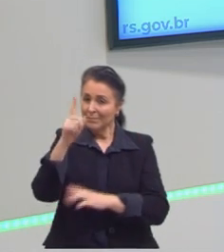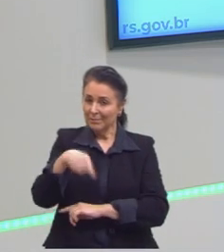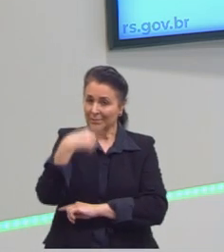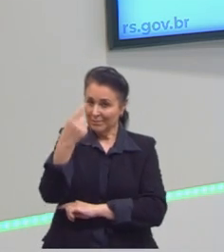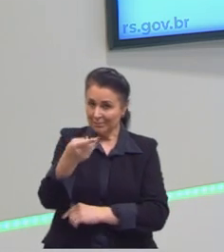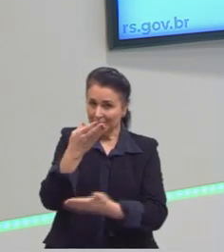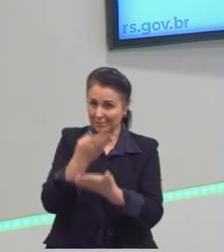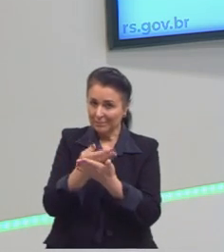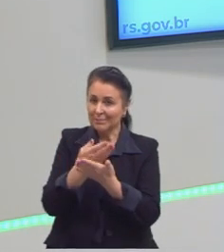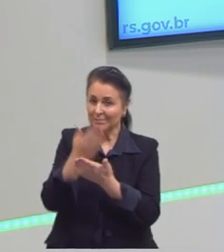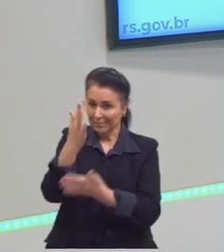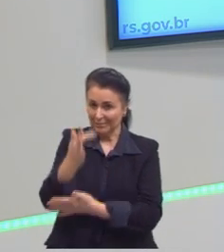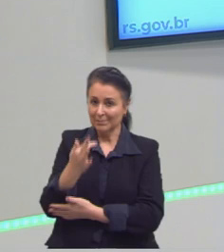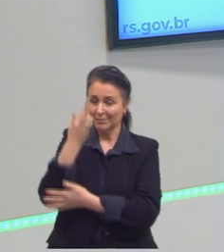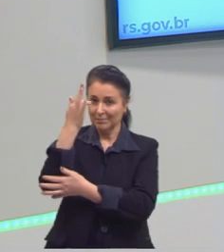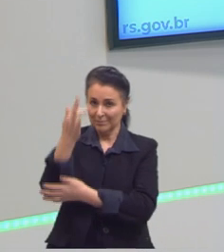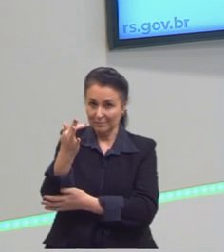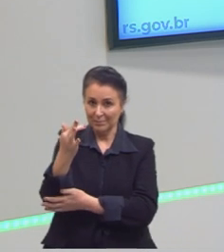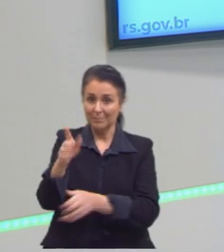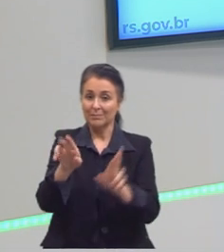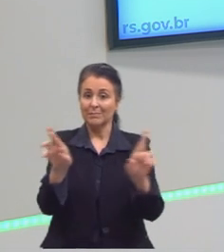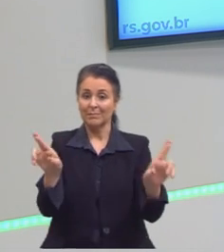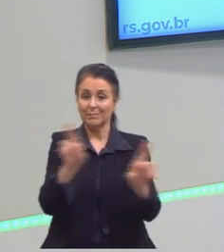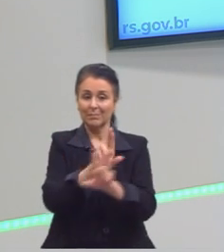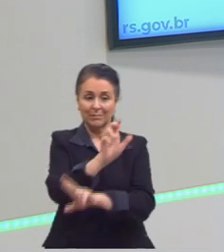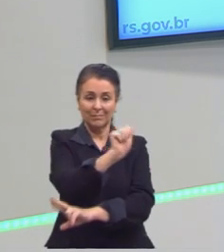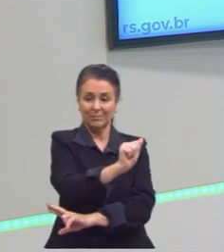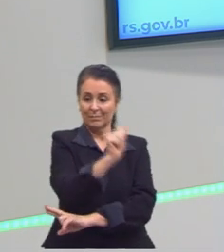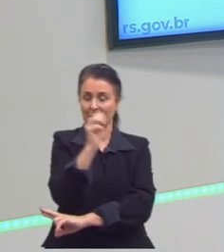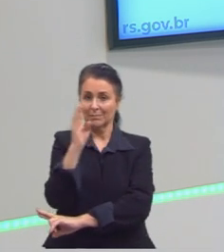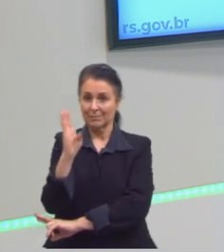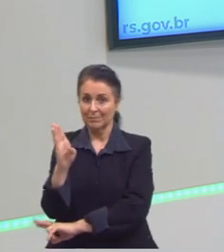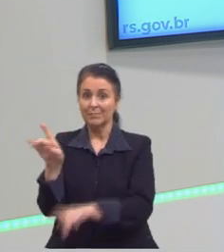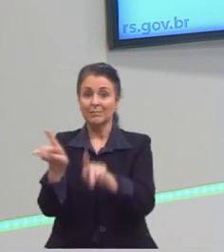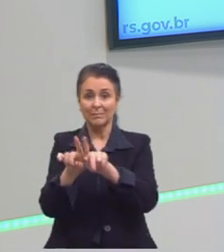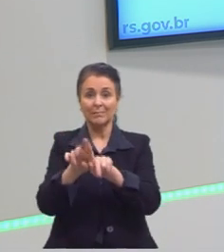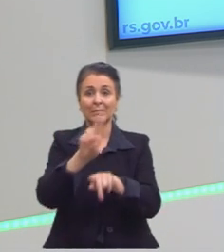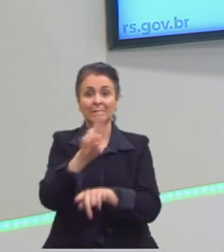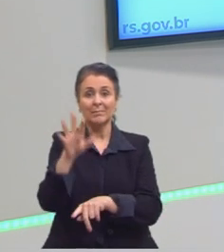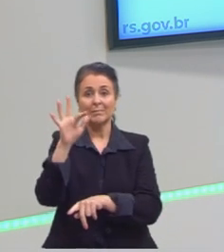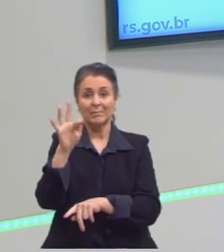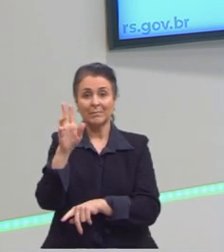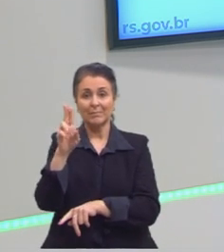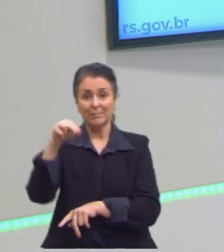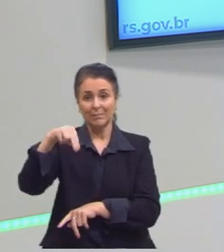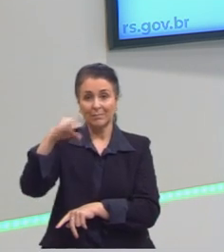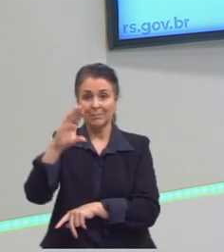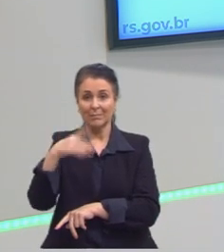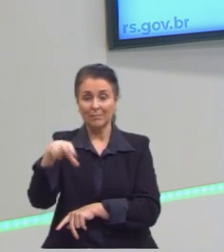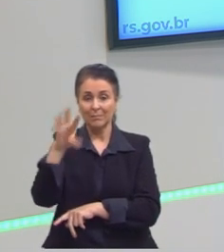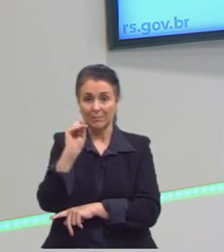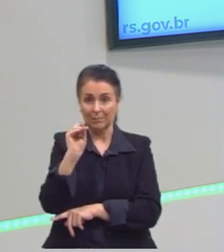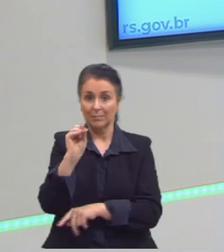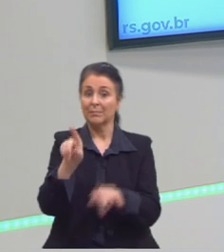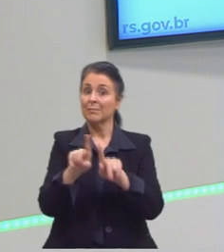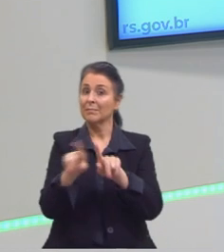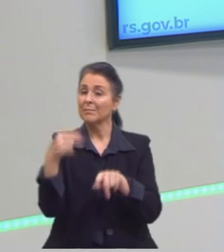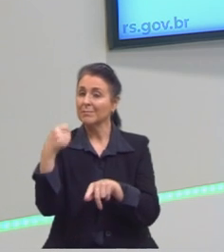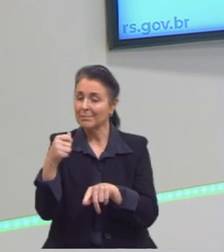a relação de A e B, ela pode ser chamada também de função. Mas, para isso, ela tem que seguir duas